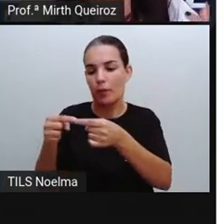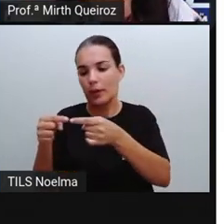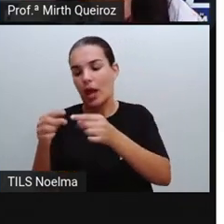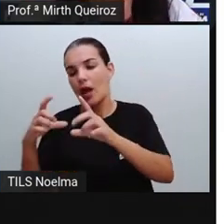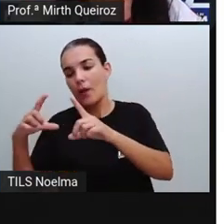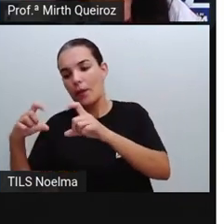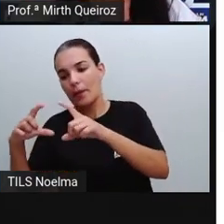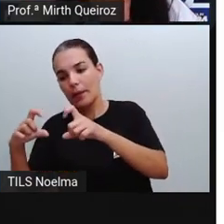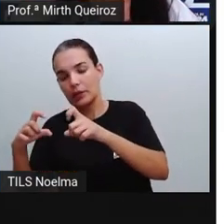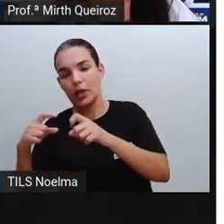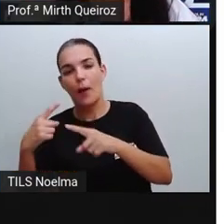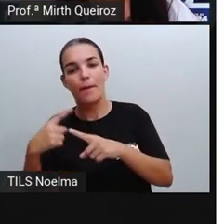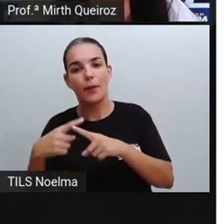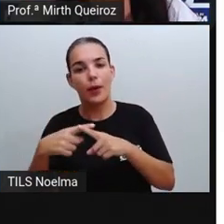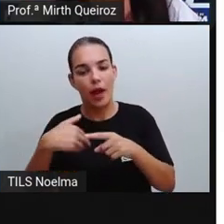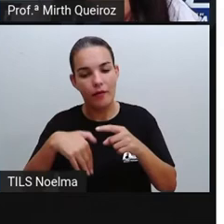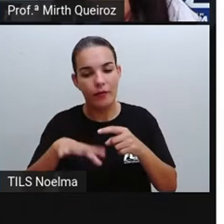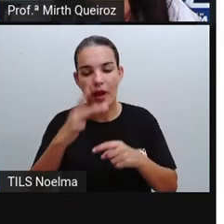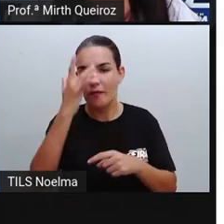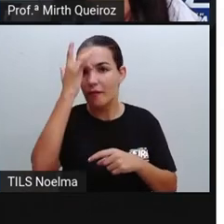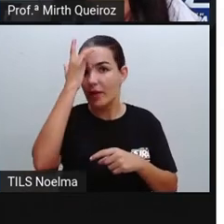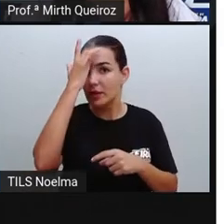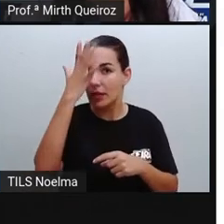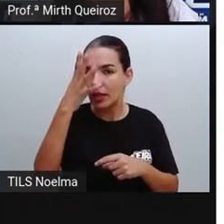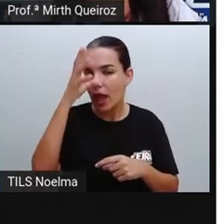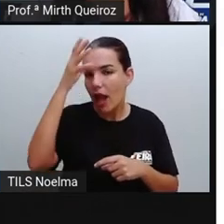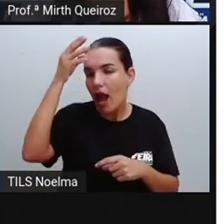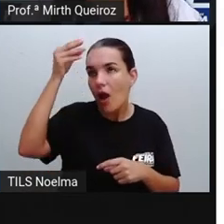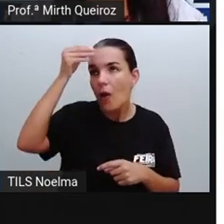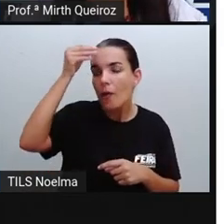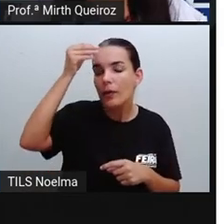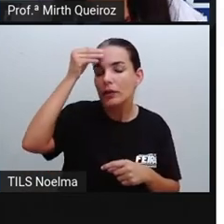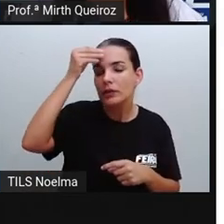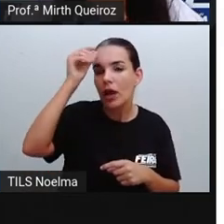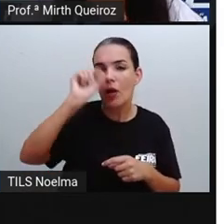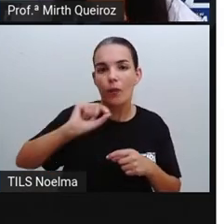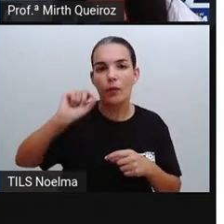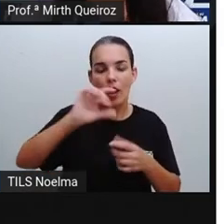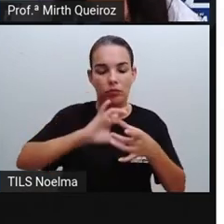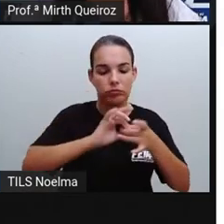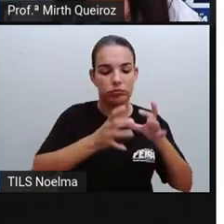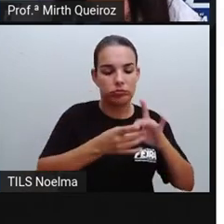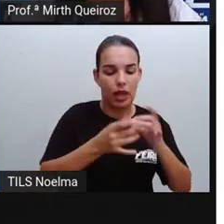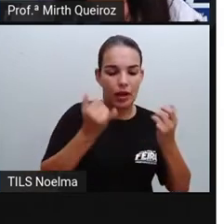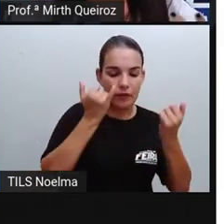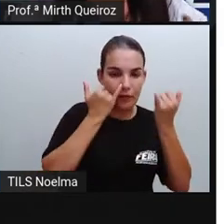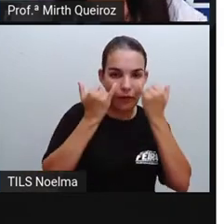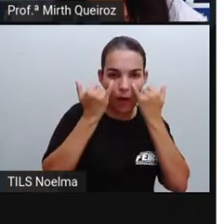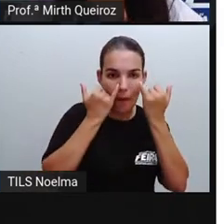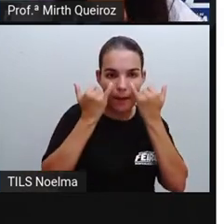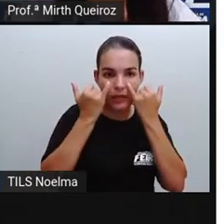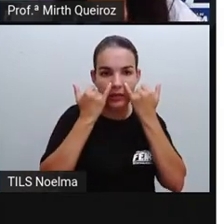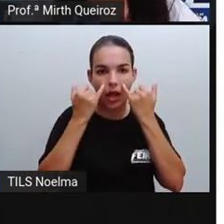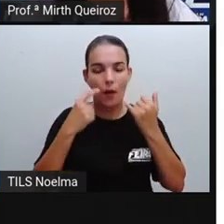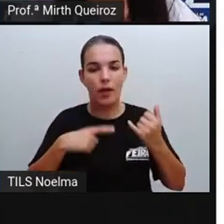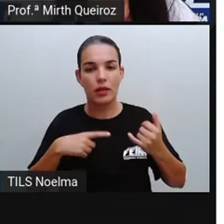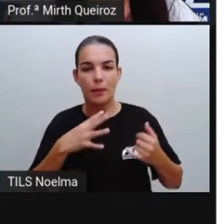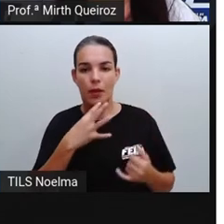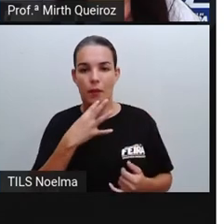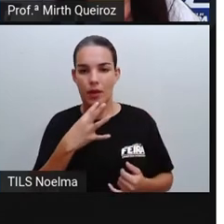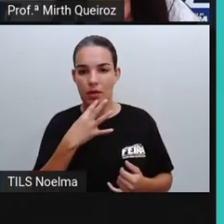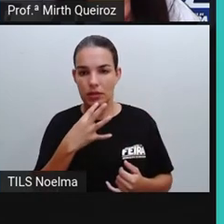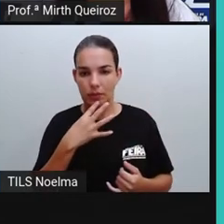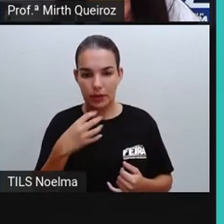facilitar a nossa compreensão em relação a uma informação, em relação a um conhecimento